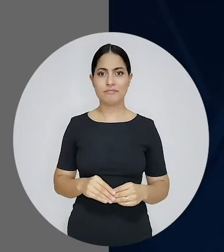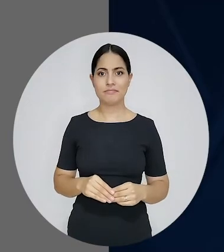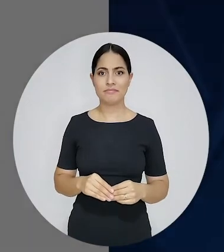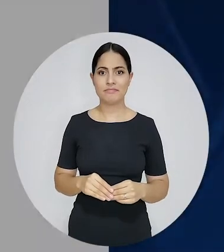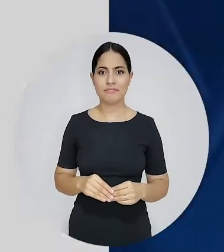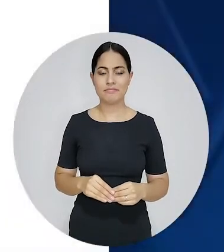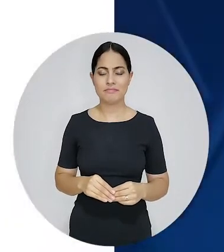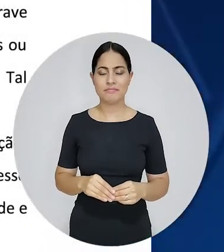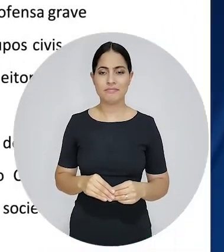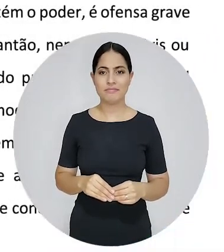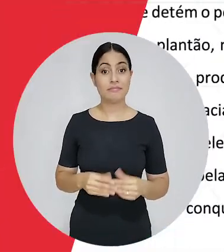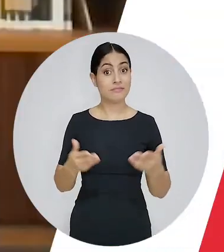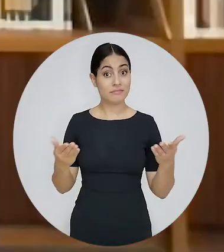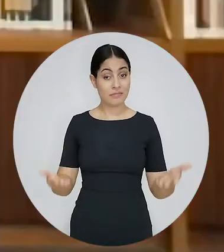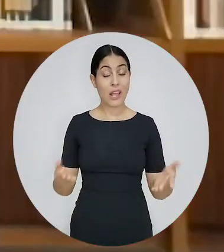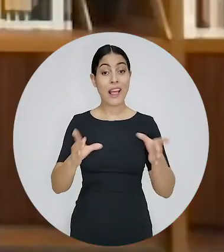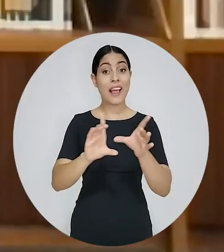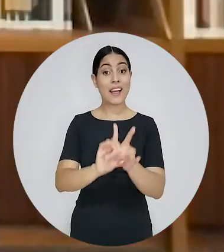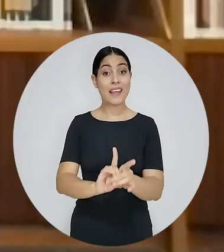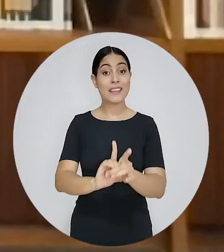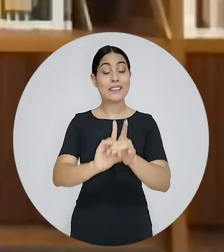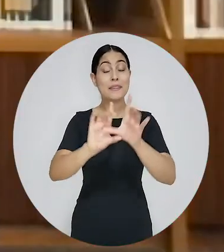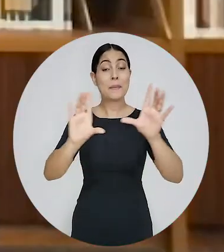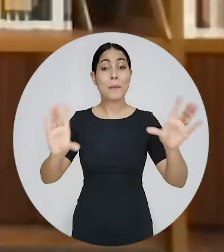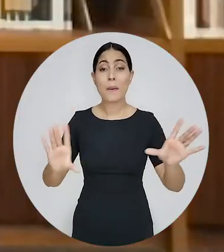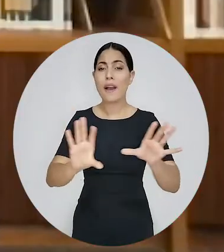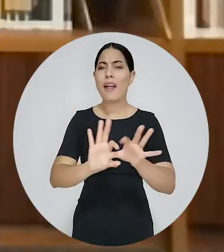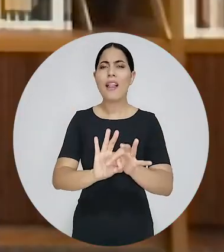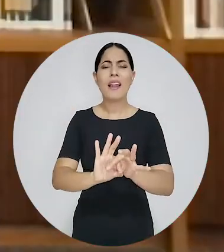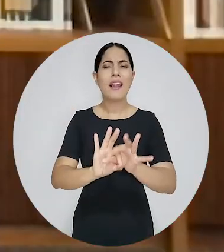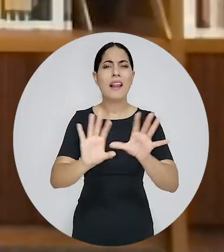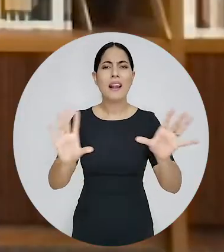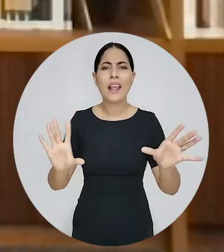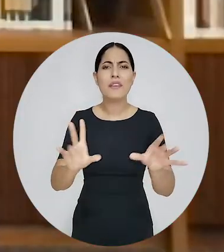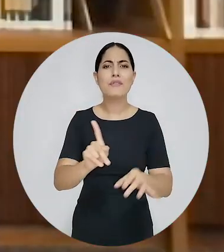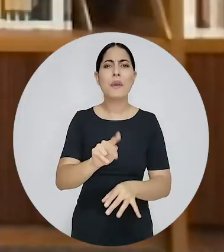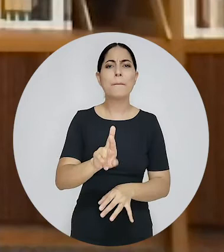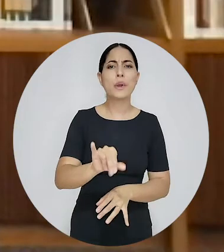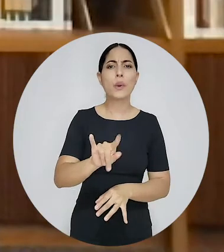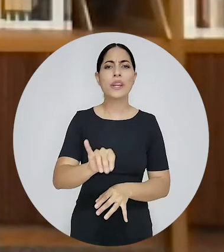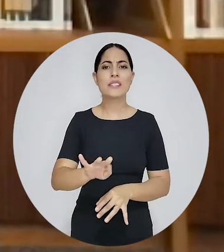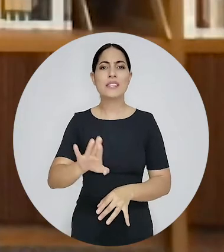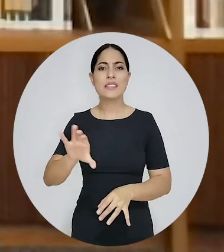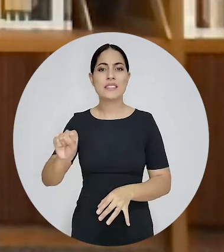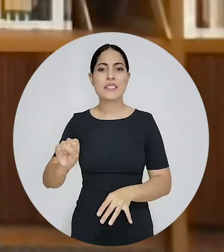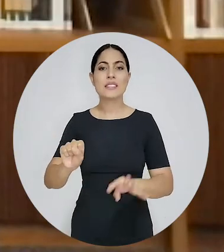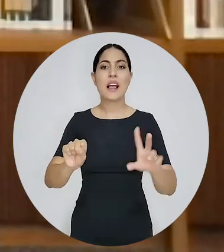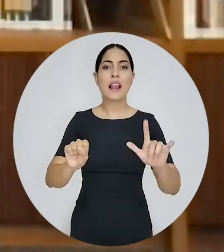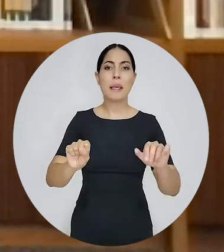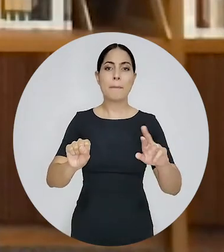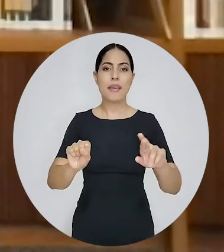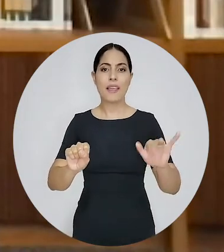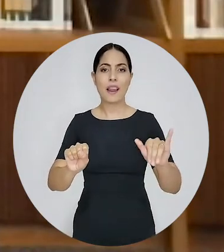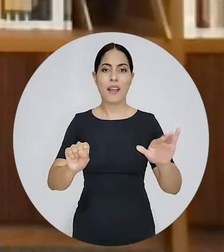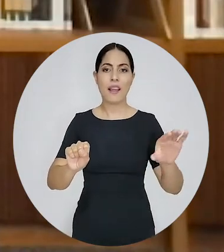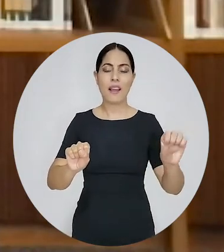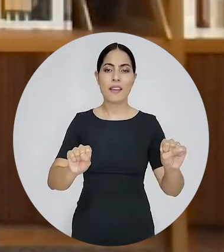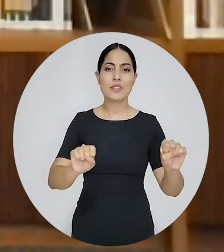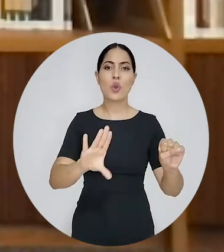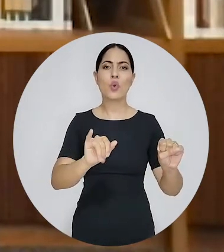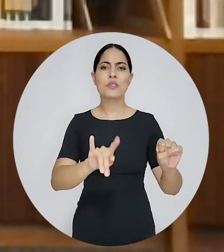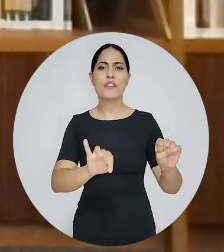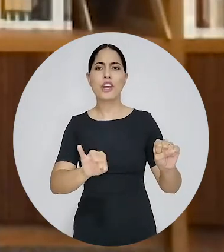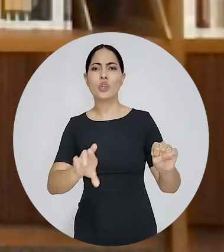Fecha aspas. A democracia tem lugar para progressistas, tem lugar para liberais, tem lugar para conservadores,